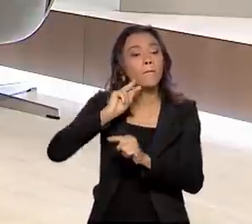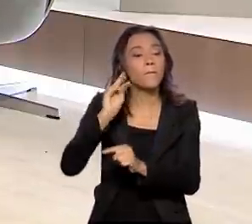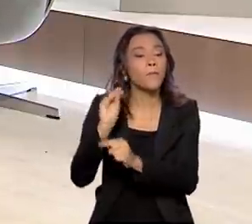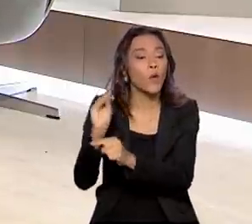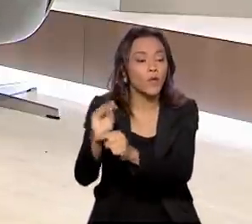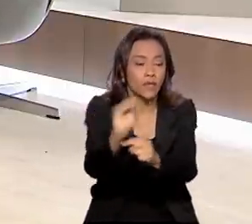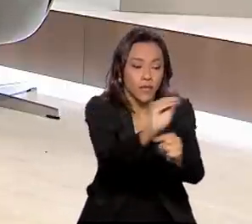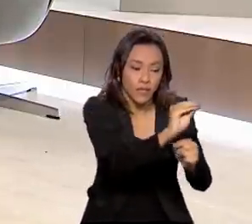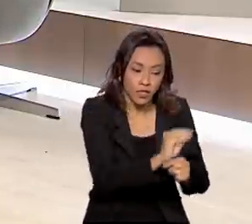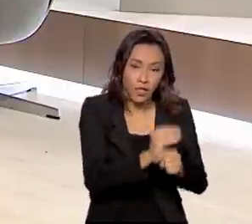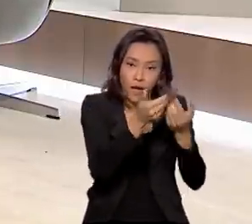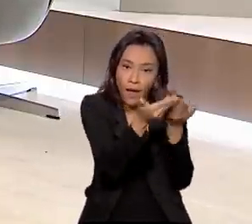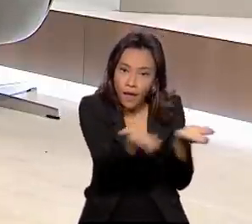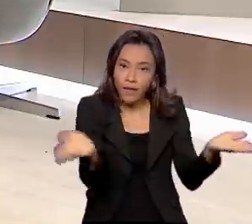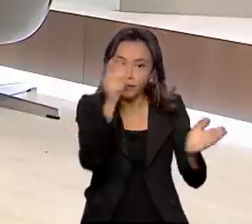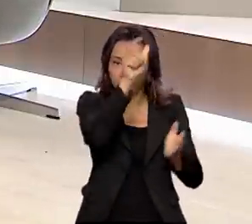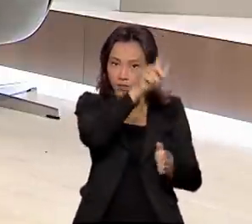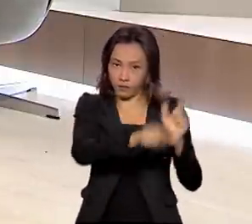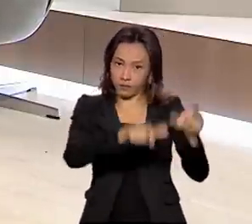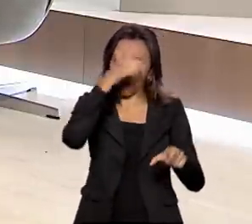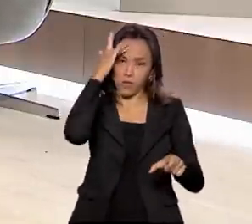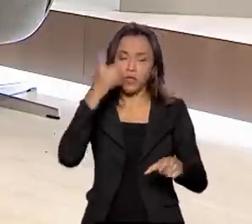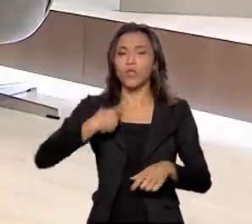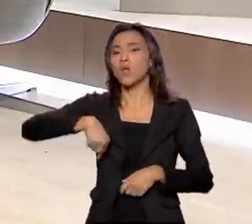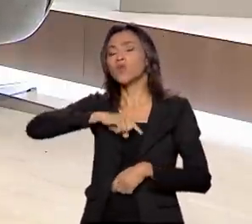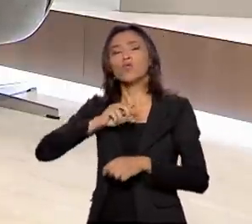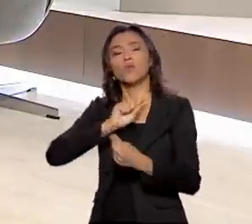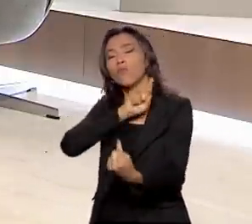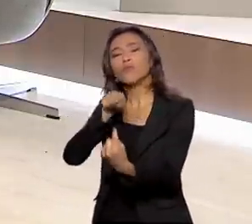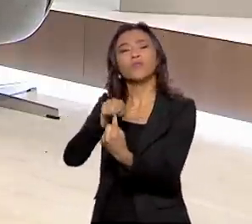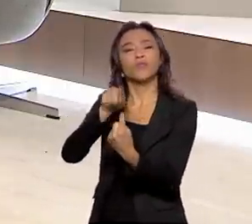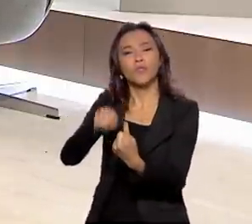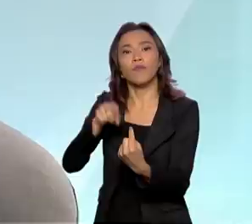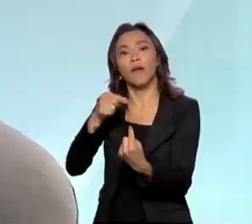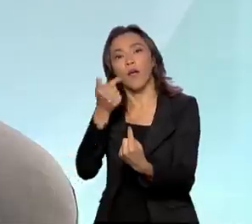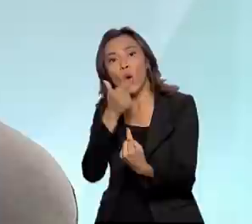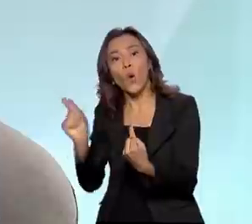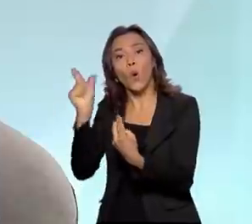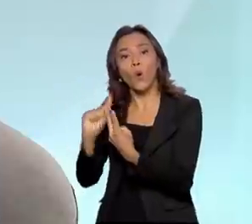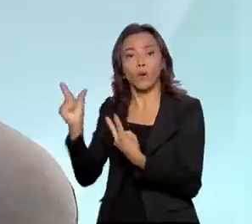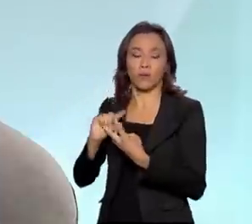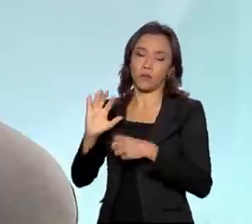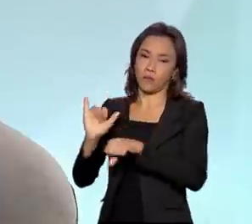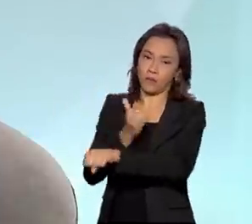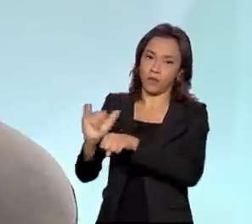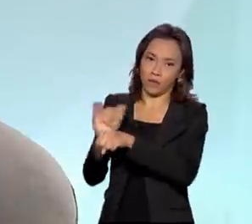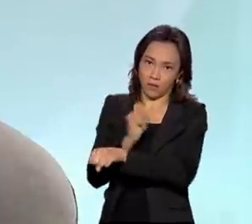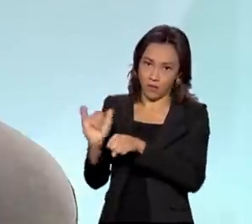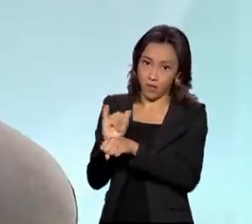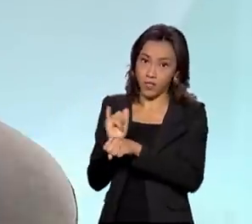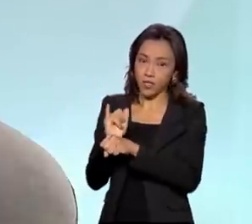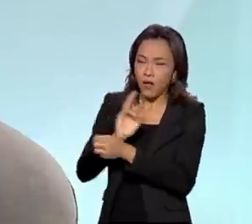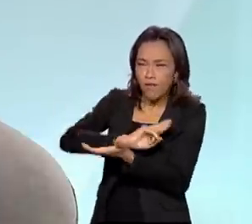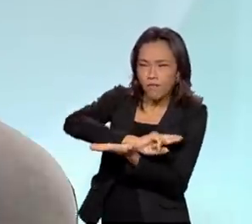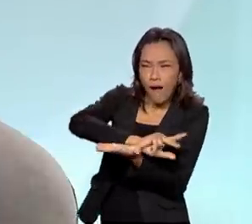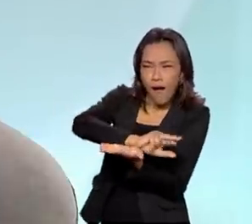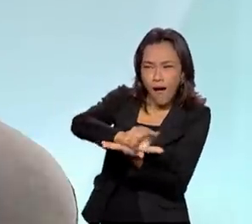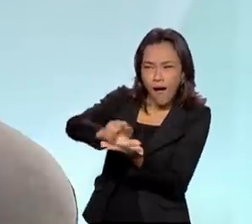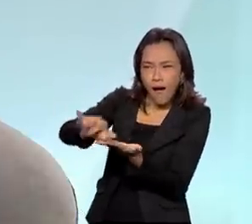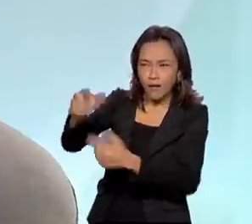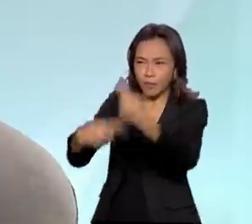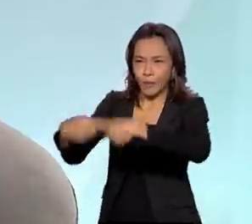para essa população. O que nós estamos buscando? Interligar outras ferramentas do Estado, integrando políticas públicas